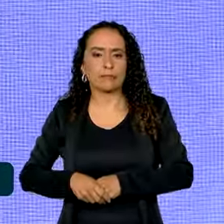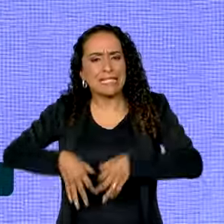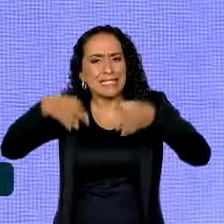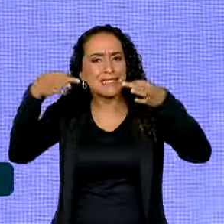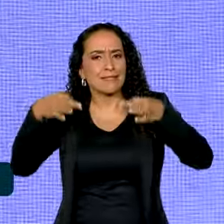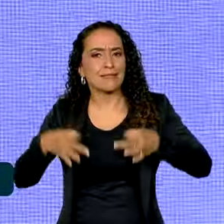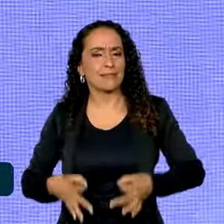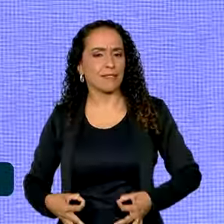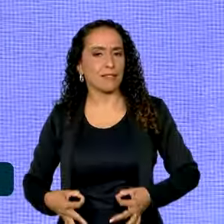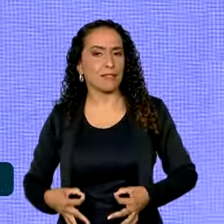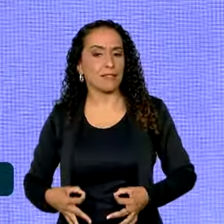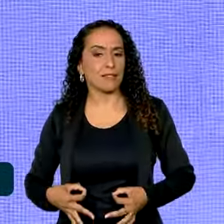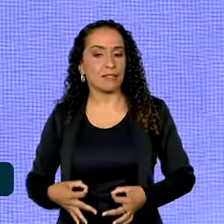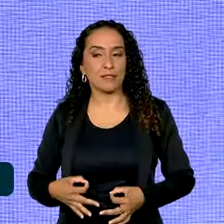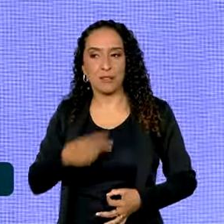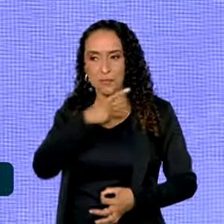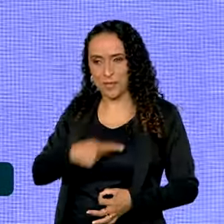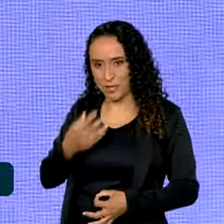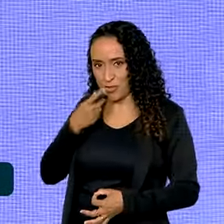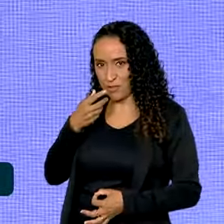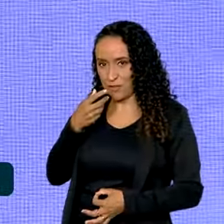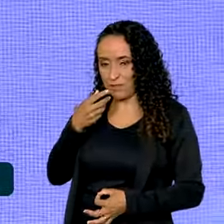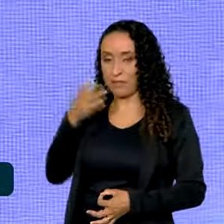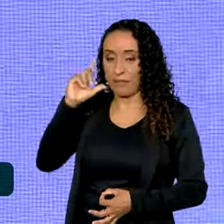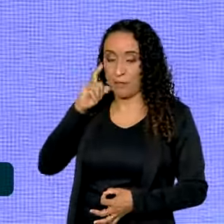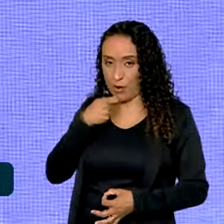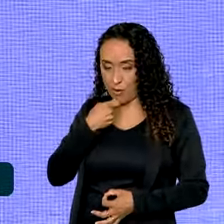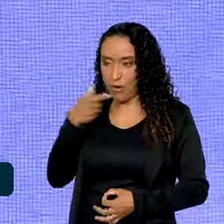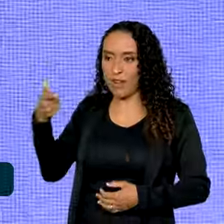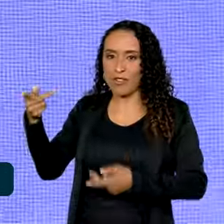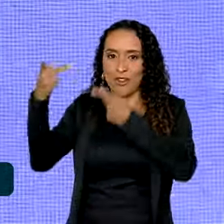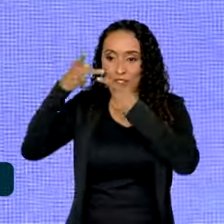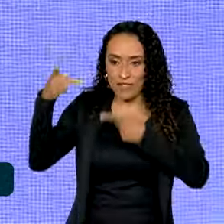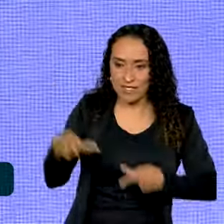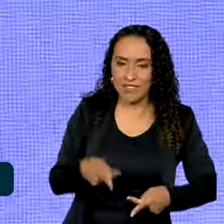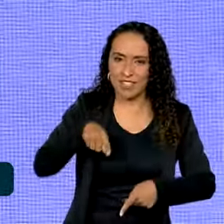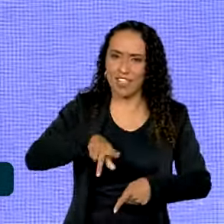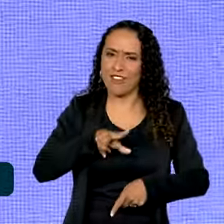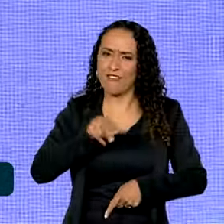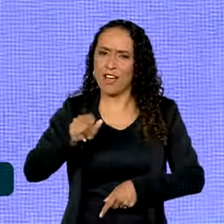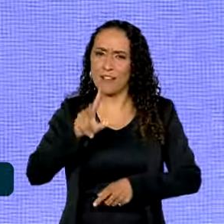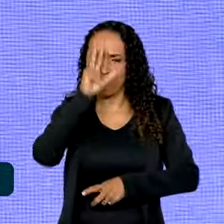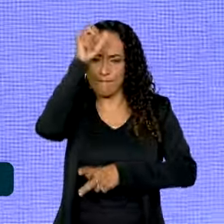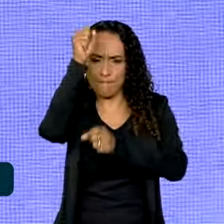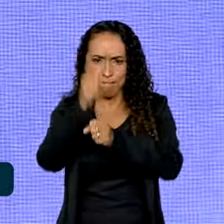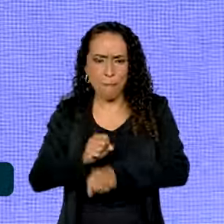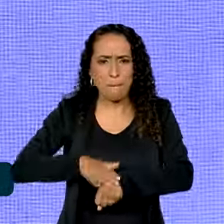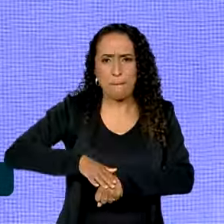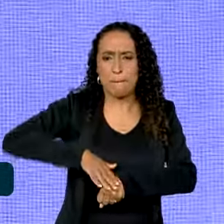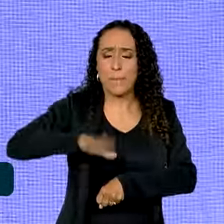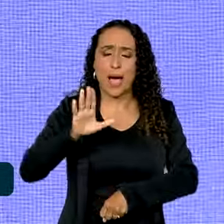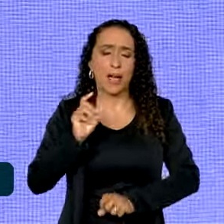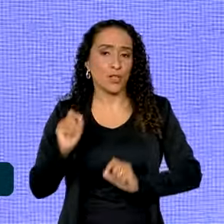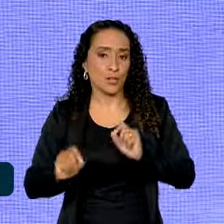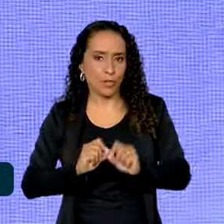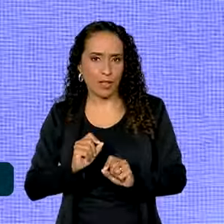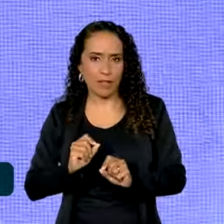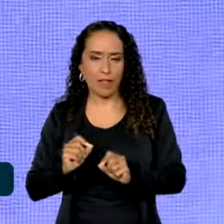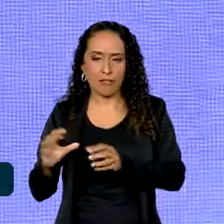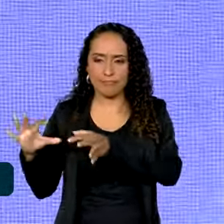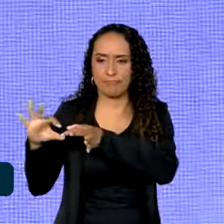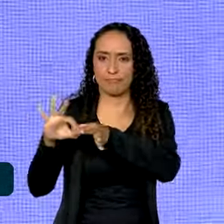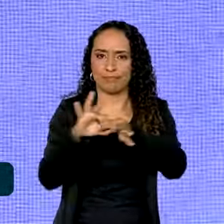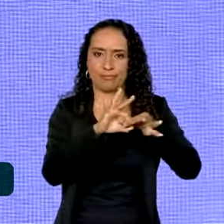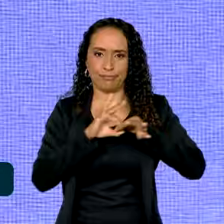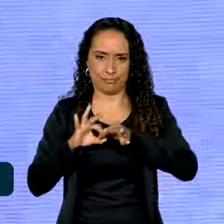absoluta, presidente Macron, que essa sua vida vai fortalecer ainda mais os laços